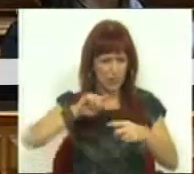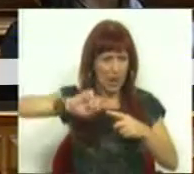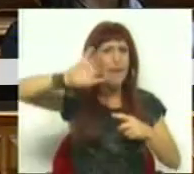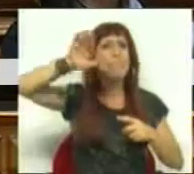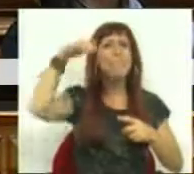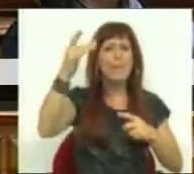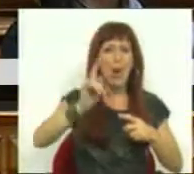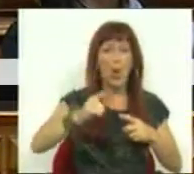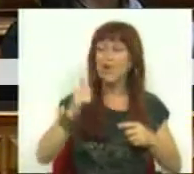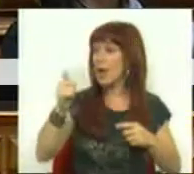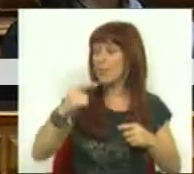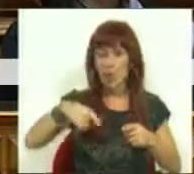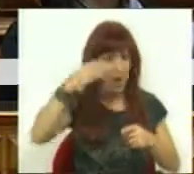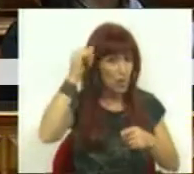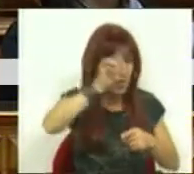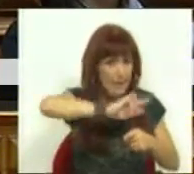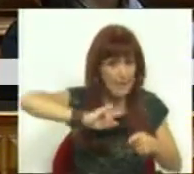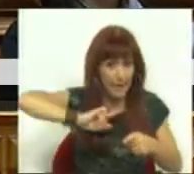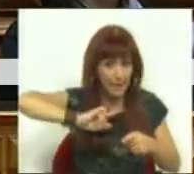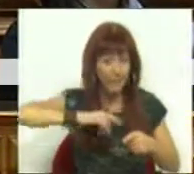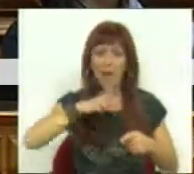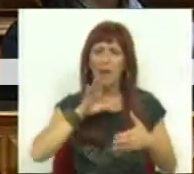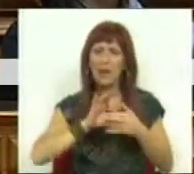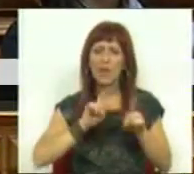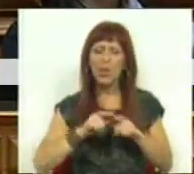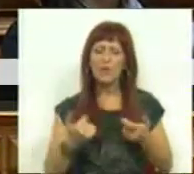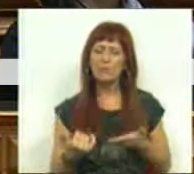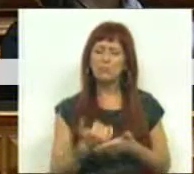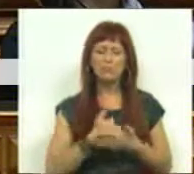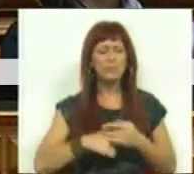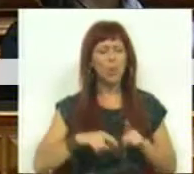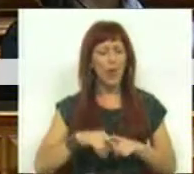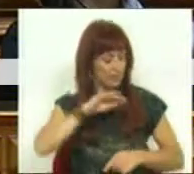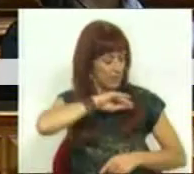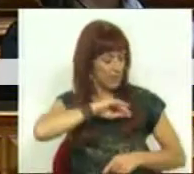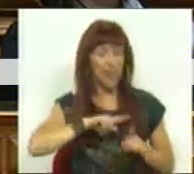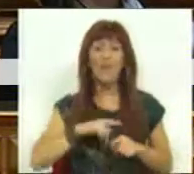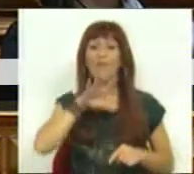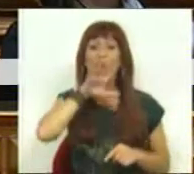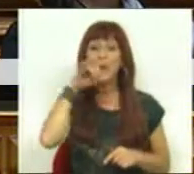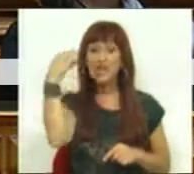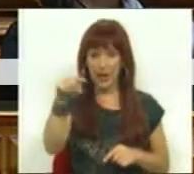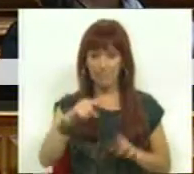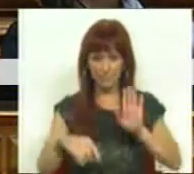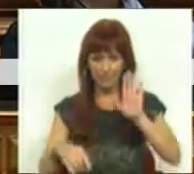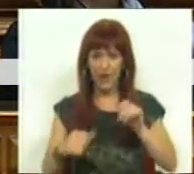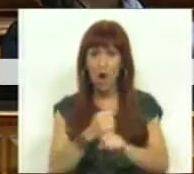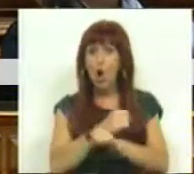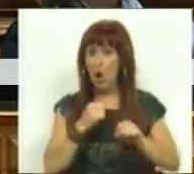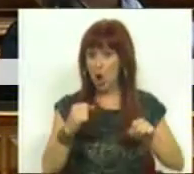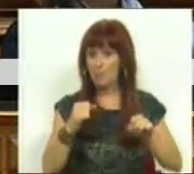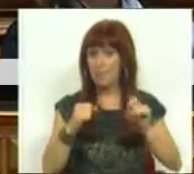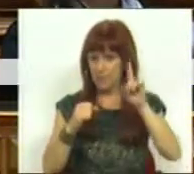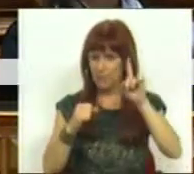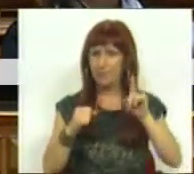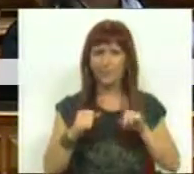primeira, que era bom que também não nos esquecêssemos, diz respeito ao rendimento das famílias. A obesidade